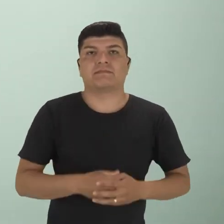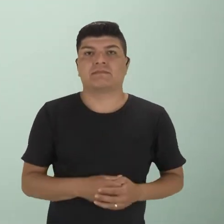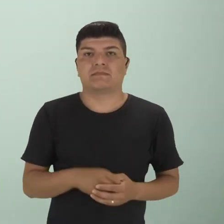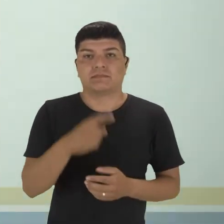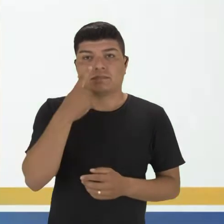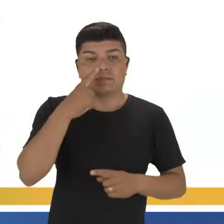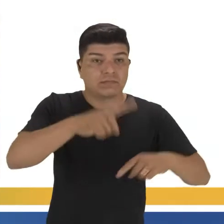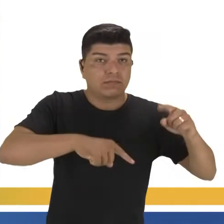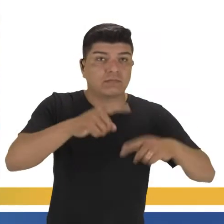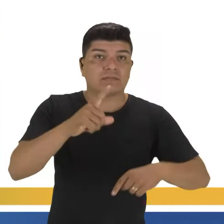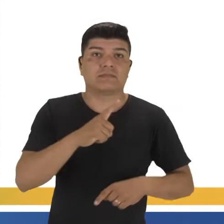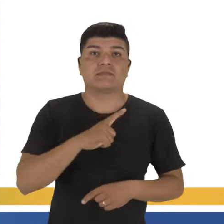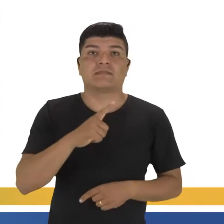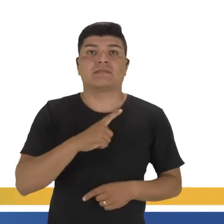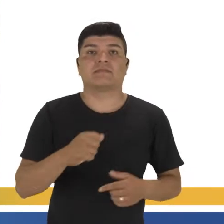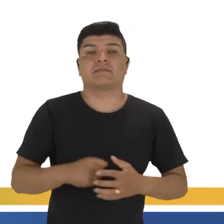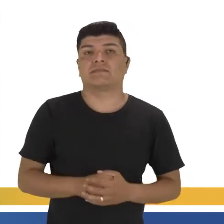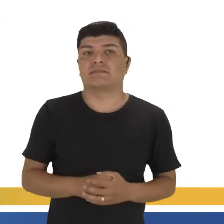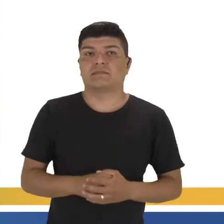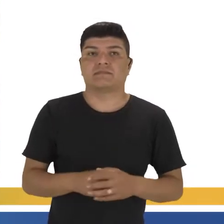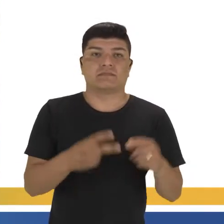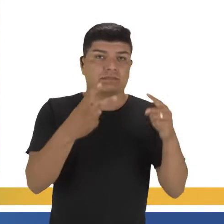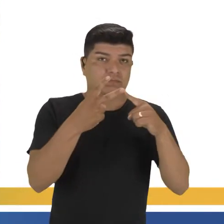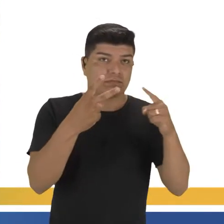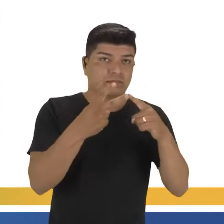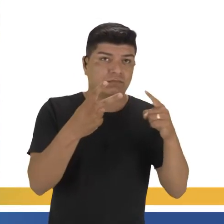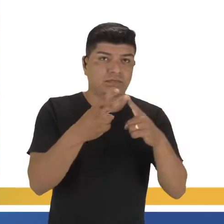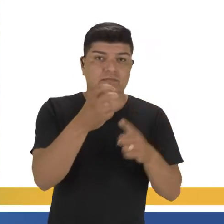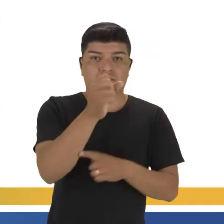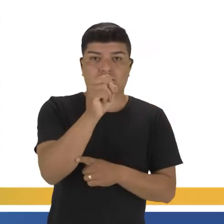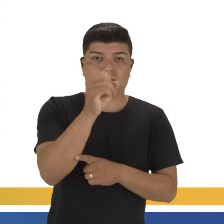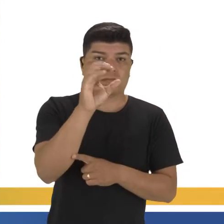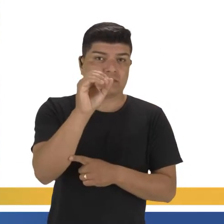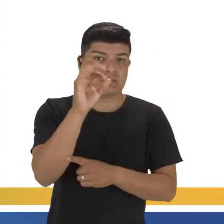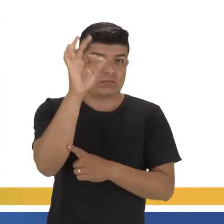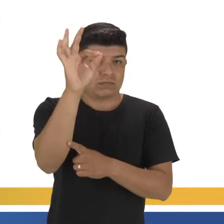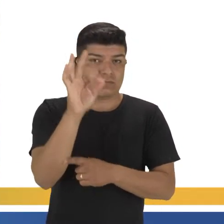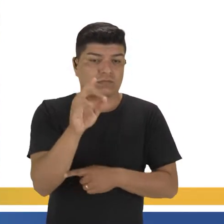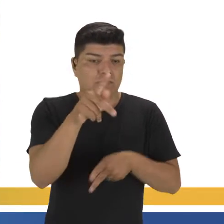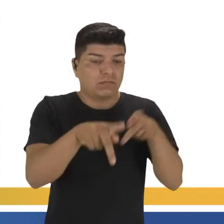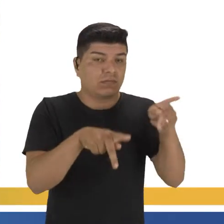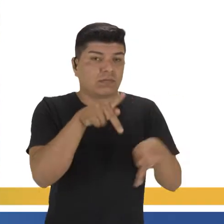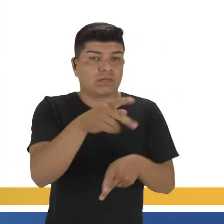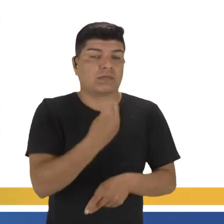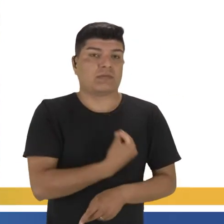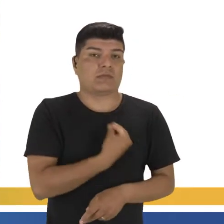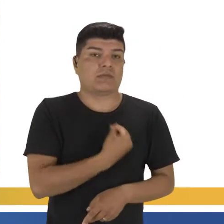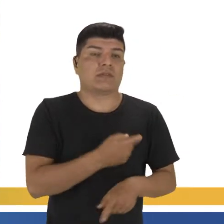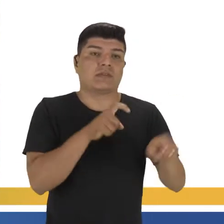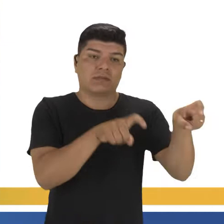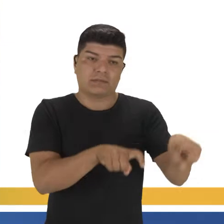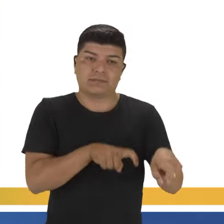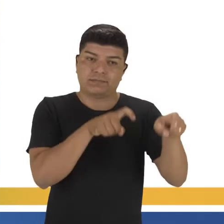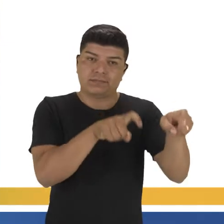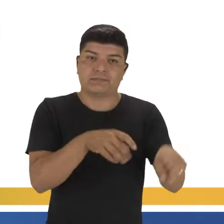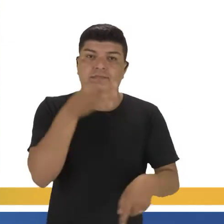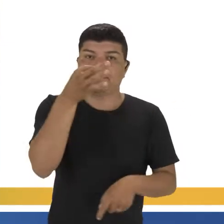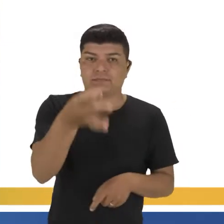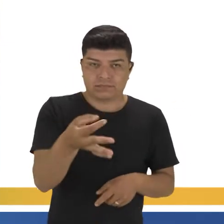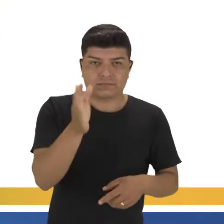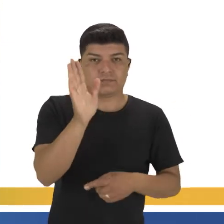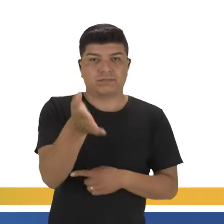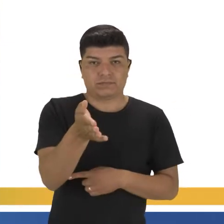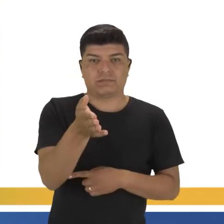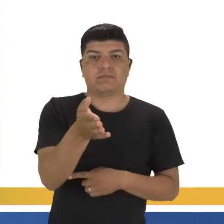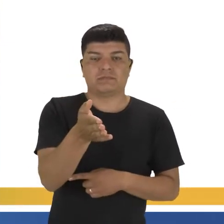Dá uma olhada aí no nosso material. Dá uma olhada aqui no segundo ponto, nós temos escrito. 80% da população vivia no campo. Eu comentei logo,